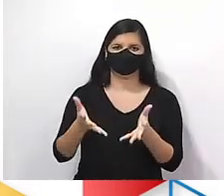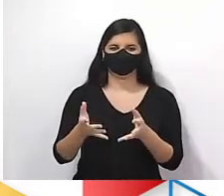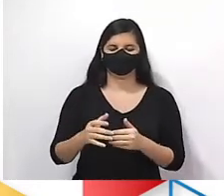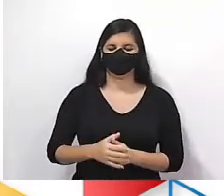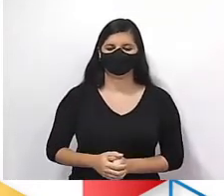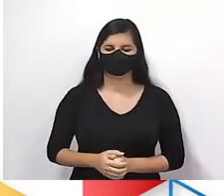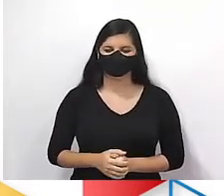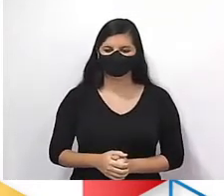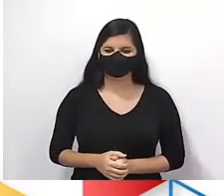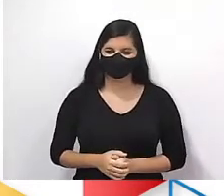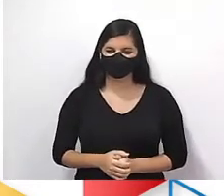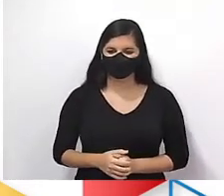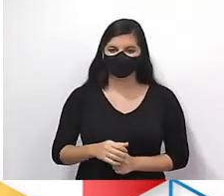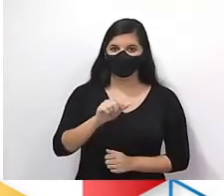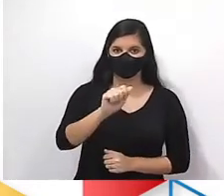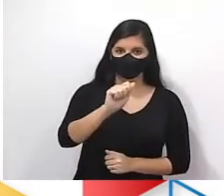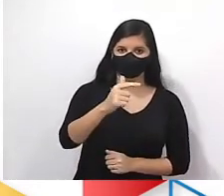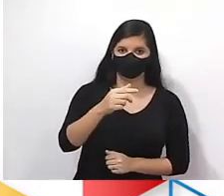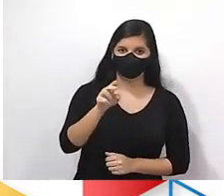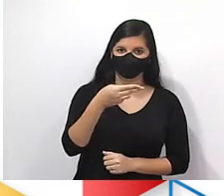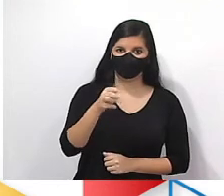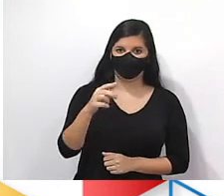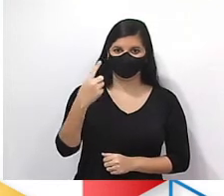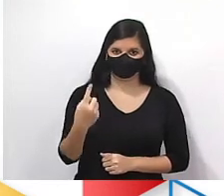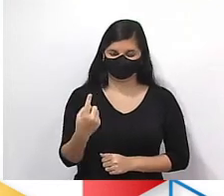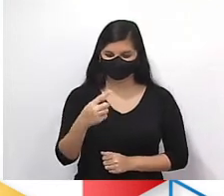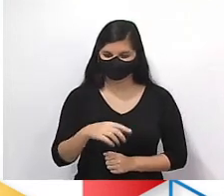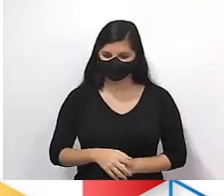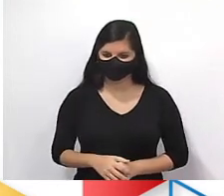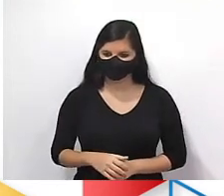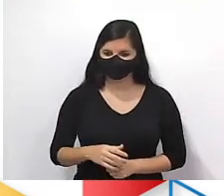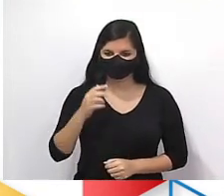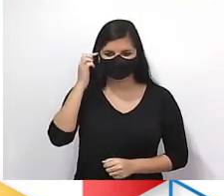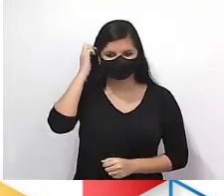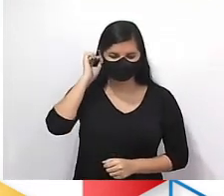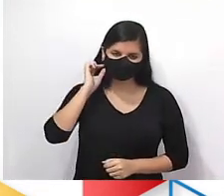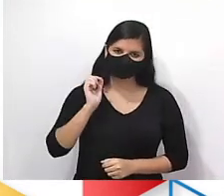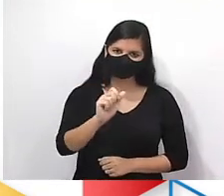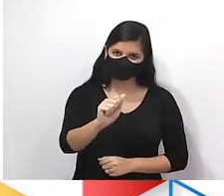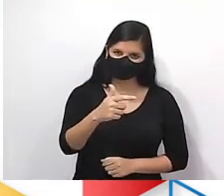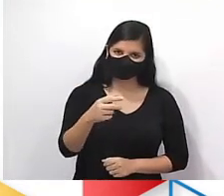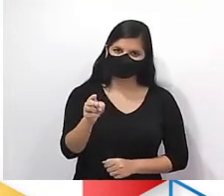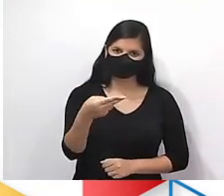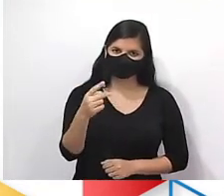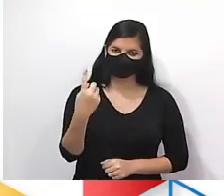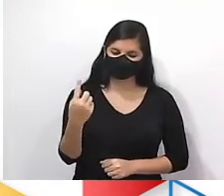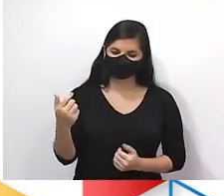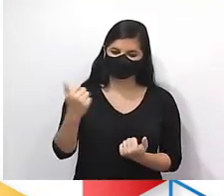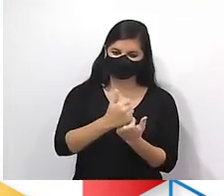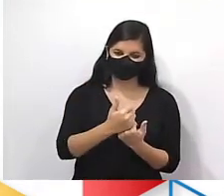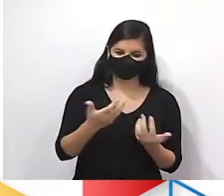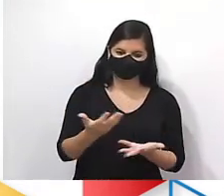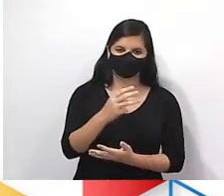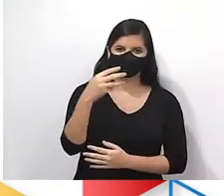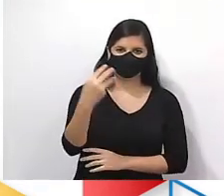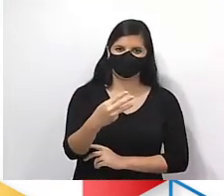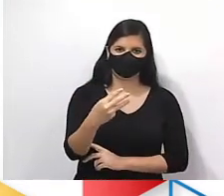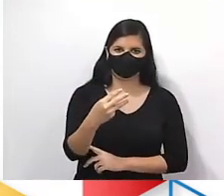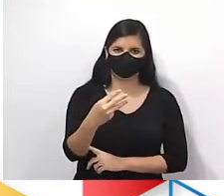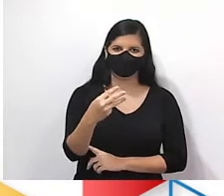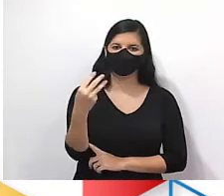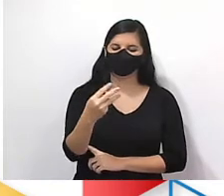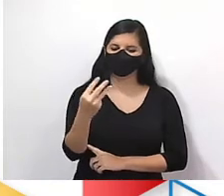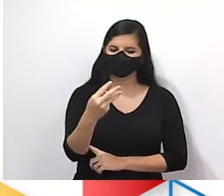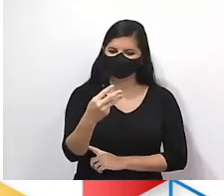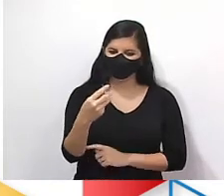termo. A2 vale 1, ok? Aí A2 já tá referenciado. Vamos achar o A3. Pra achar o